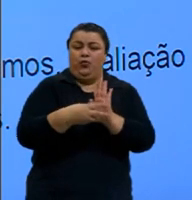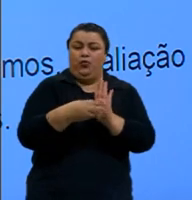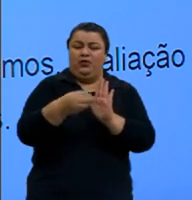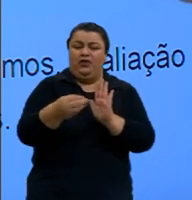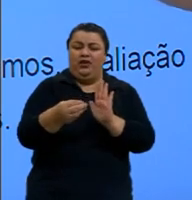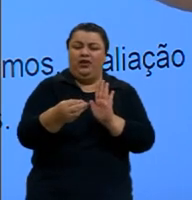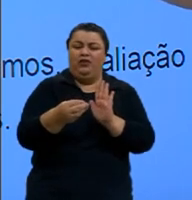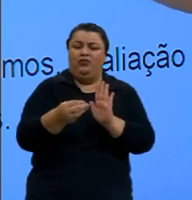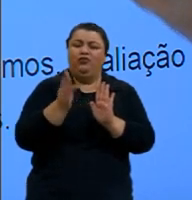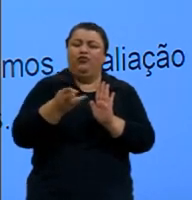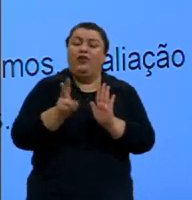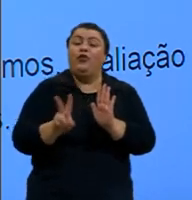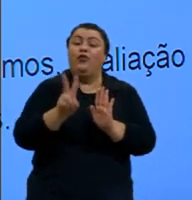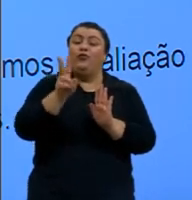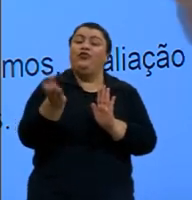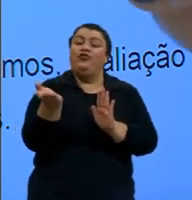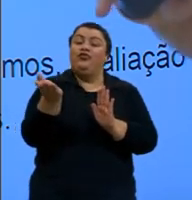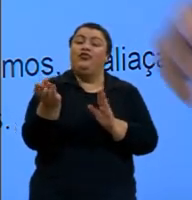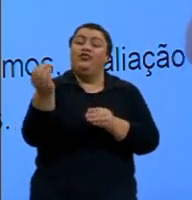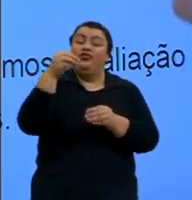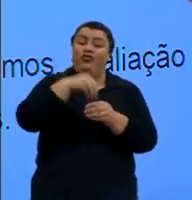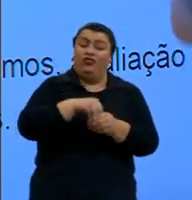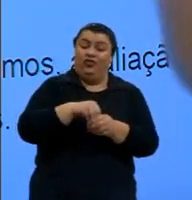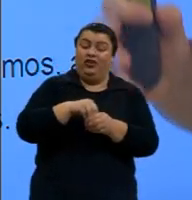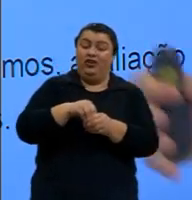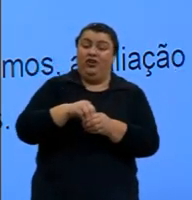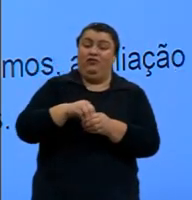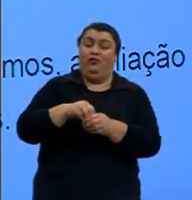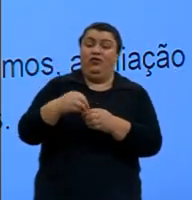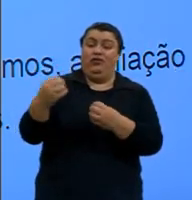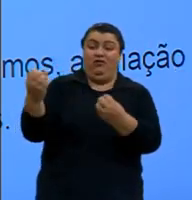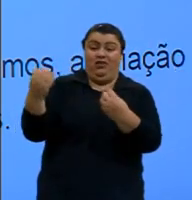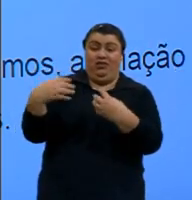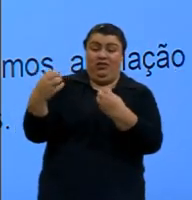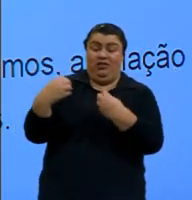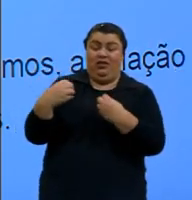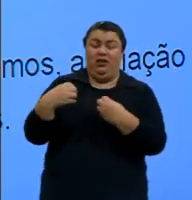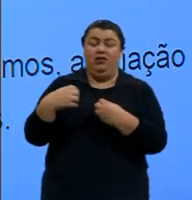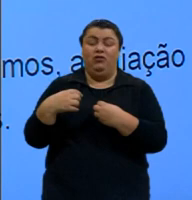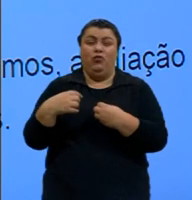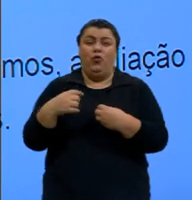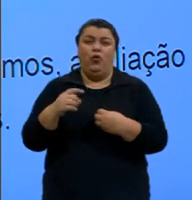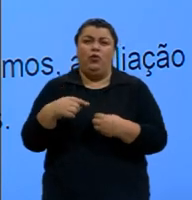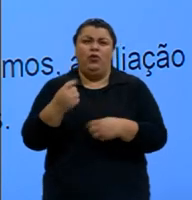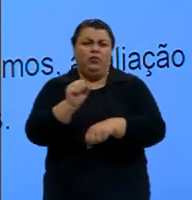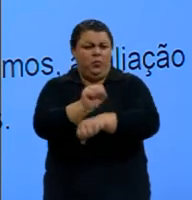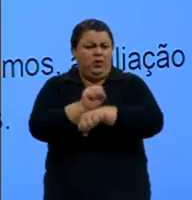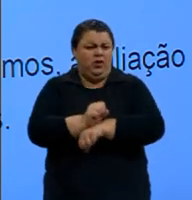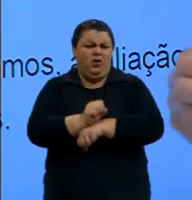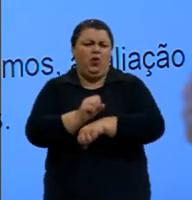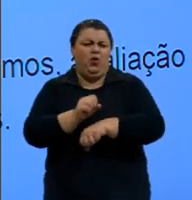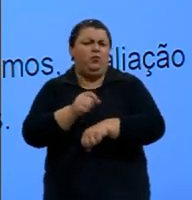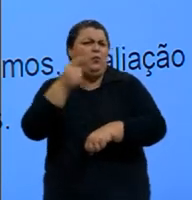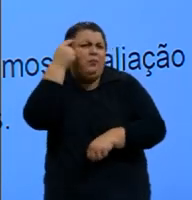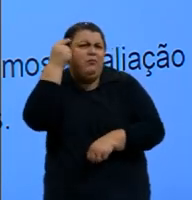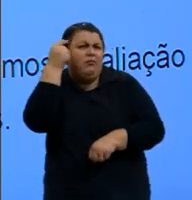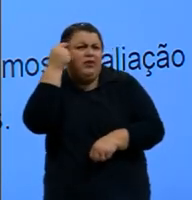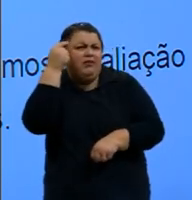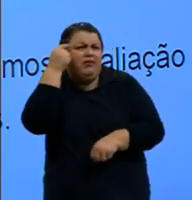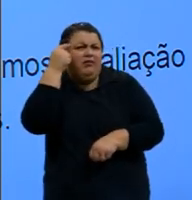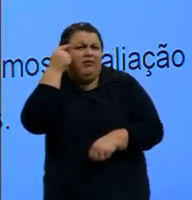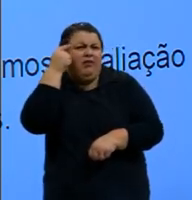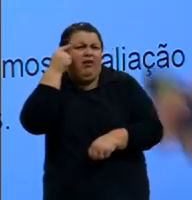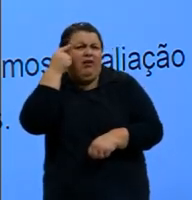os valores já dados. E muitas vezes, na maioria das vezes, nós não paramos a toda hora para repensar, para